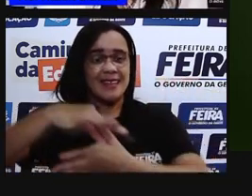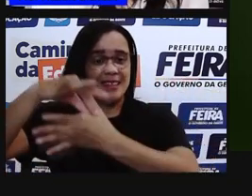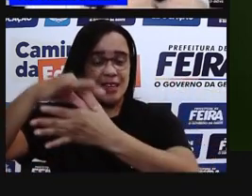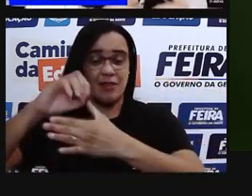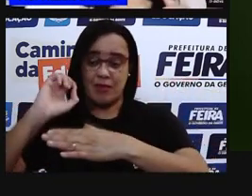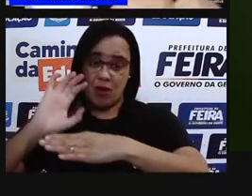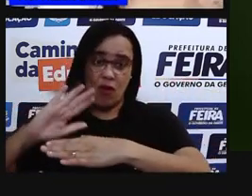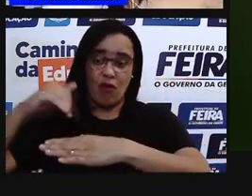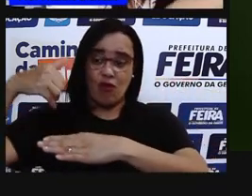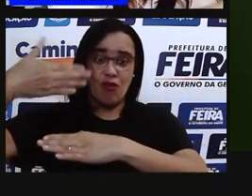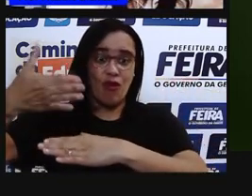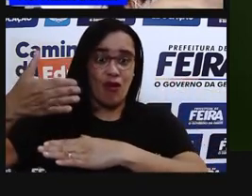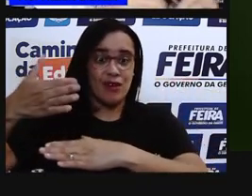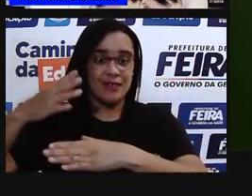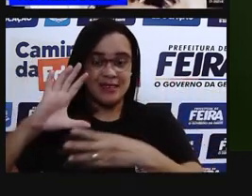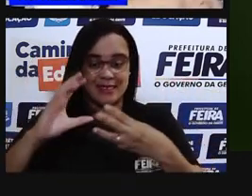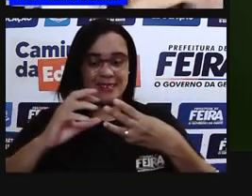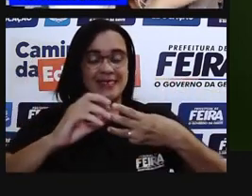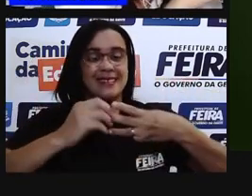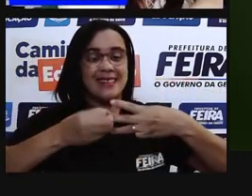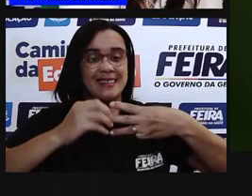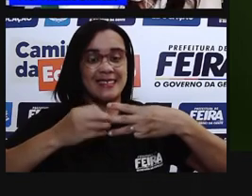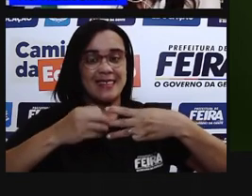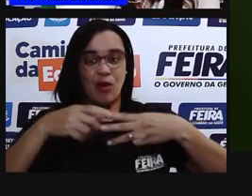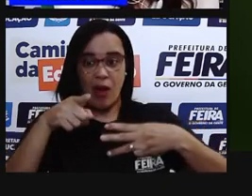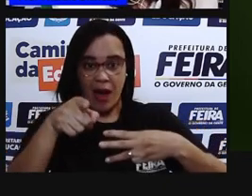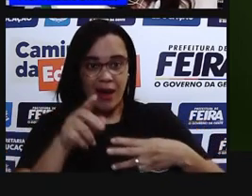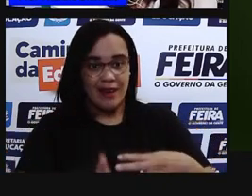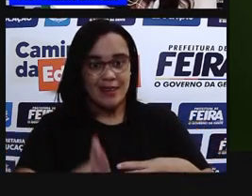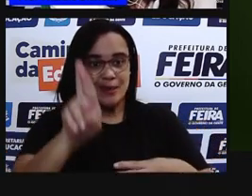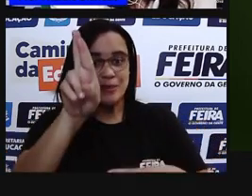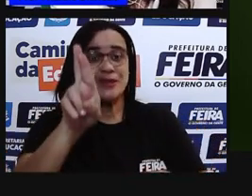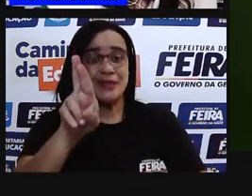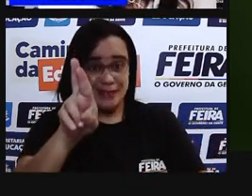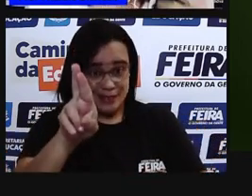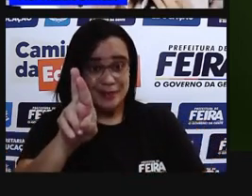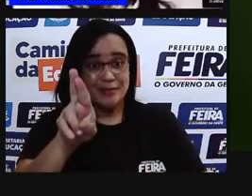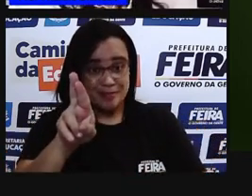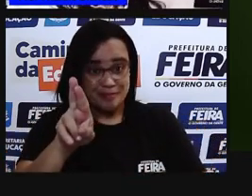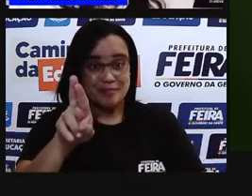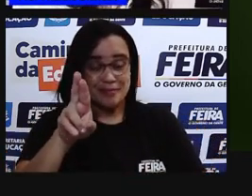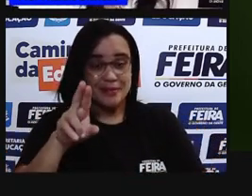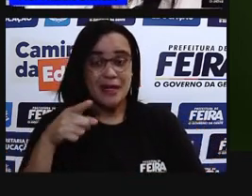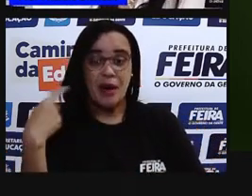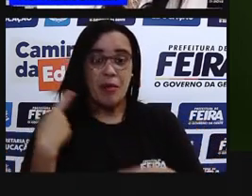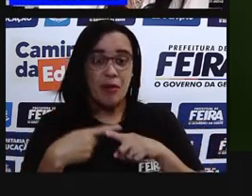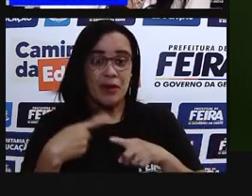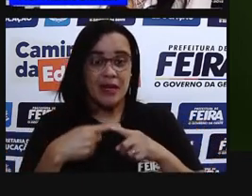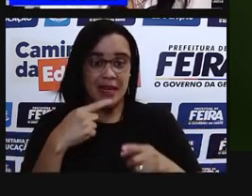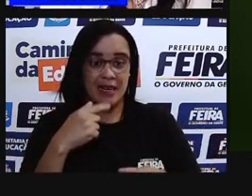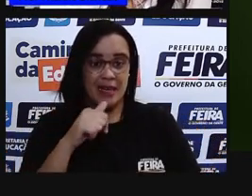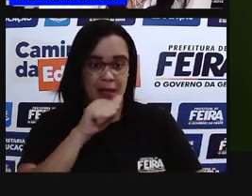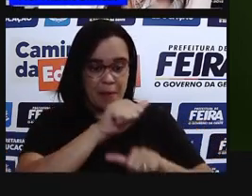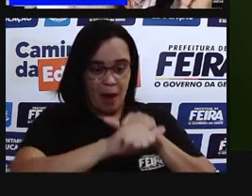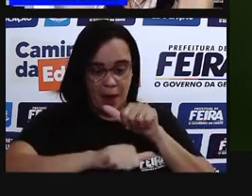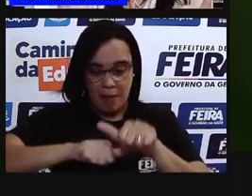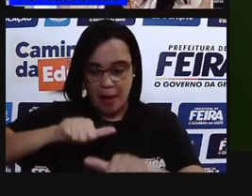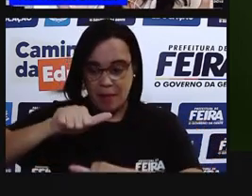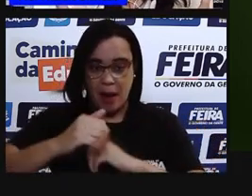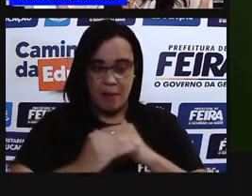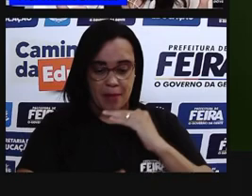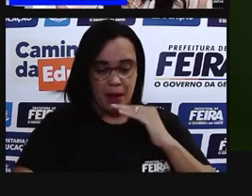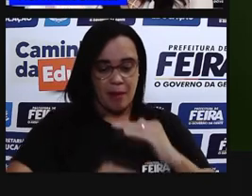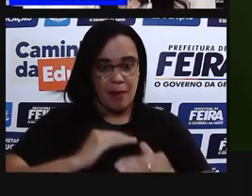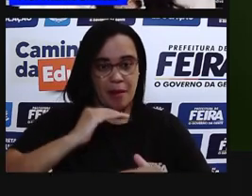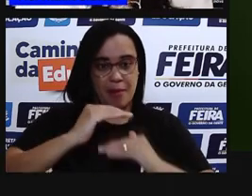célula, quem é vai mandar? Quem é que vai transportar para fora da célula essa substância? O nosso complexo de Golgi. Tranquilo